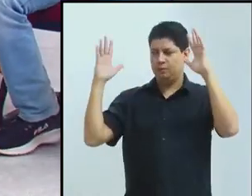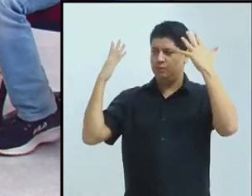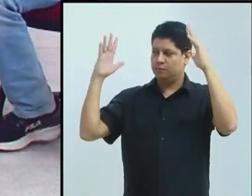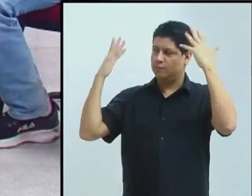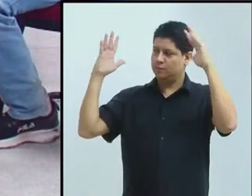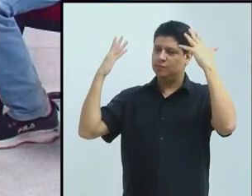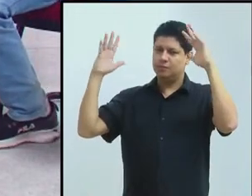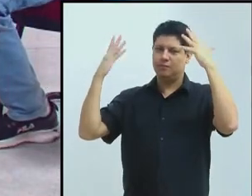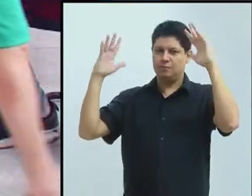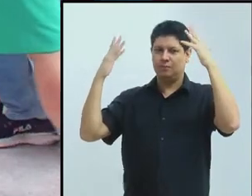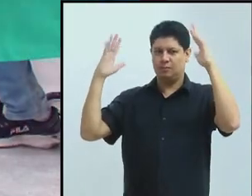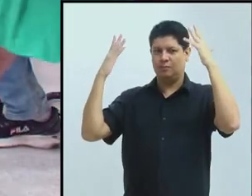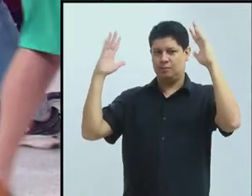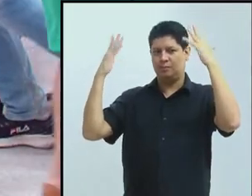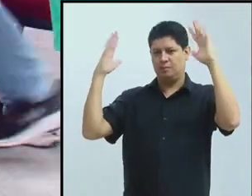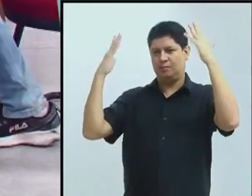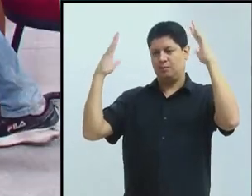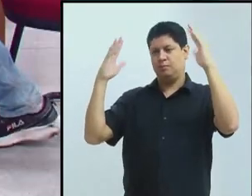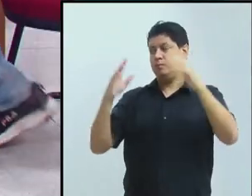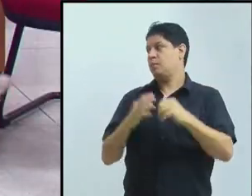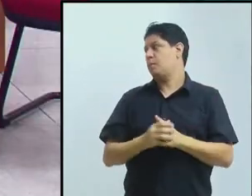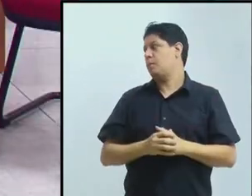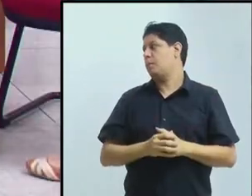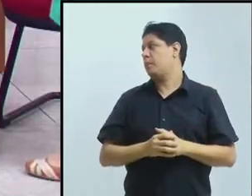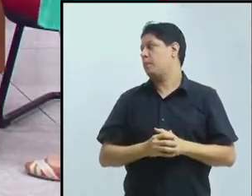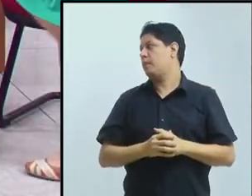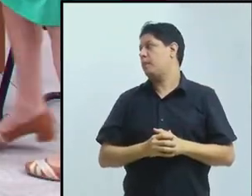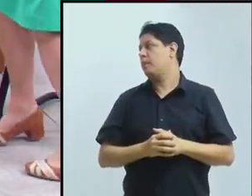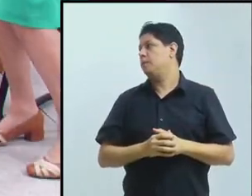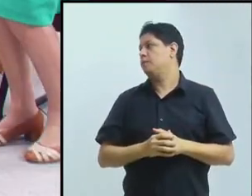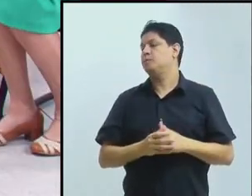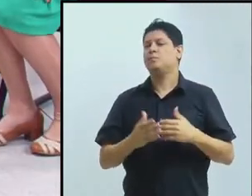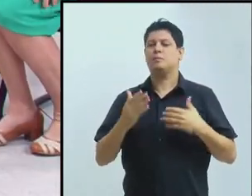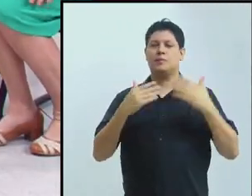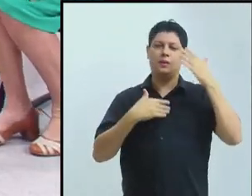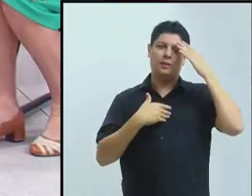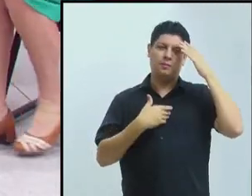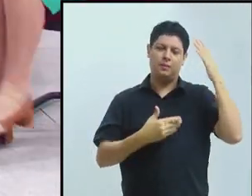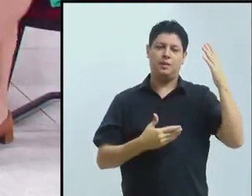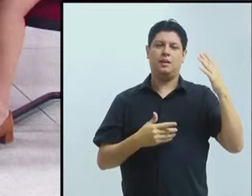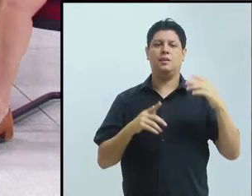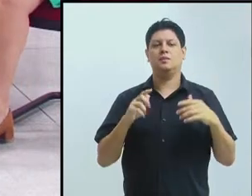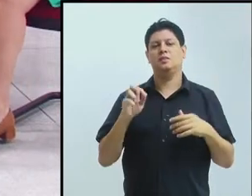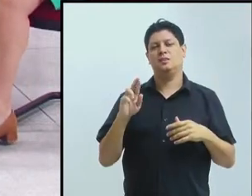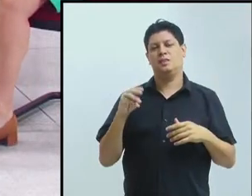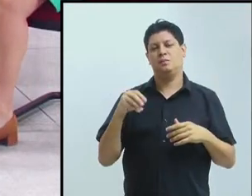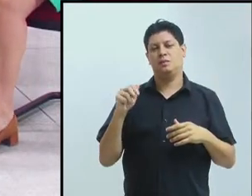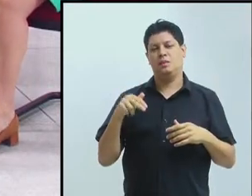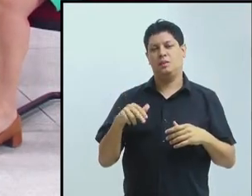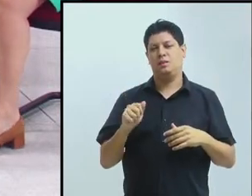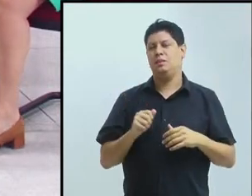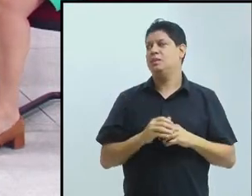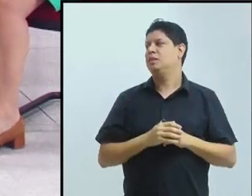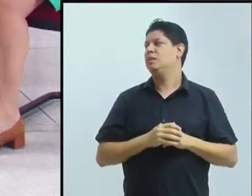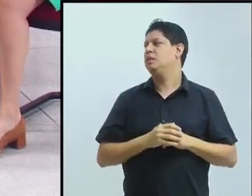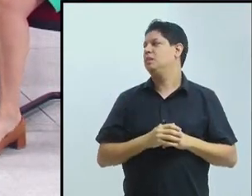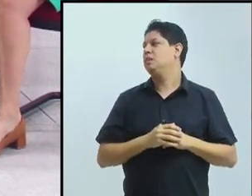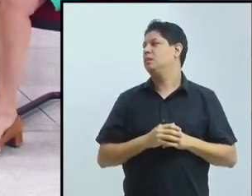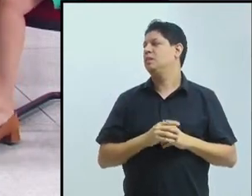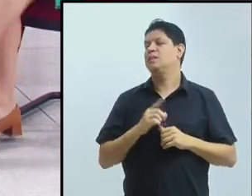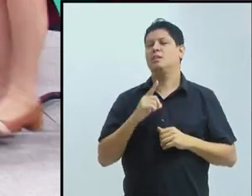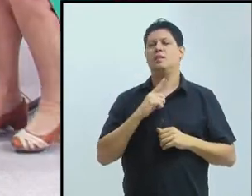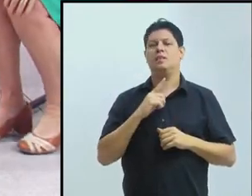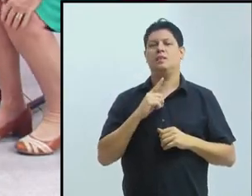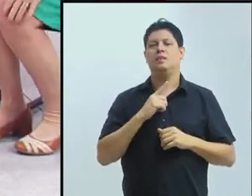Obrigada, Germana. Agora a gente vai trocar aqui um pouquinho. O ar-condicionado ali está... Se desliga, fica calor.